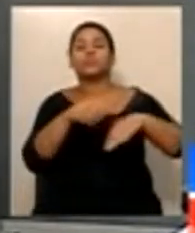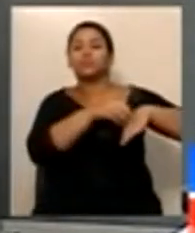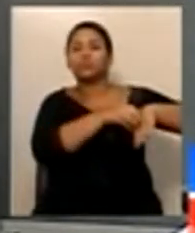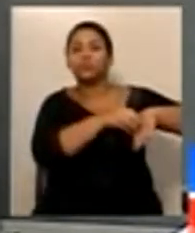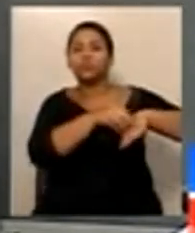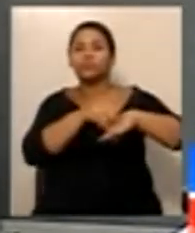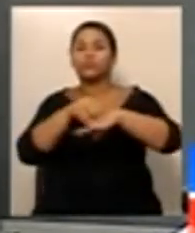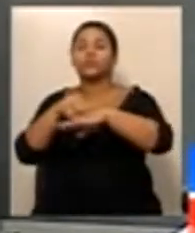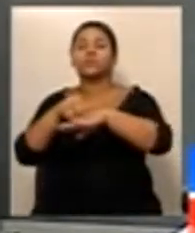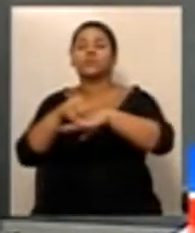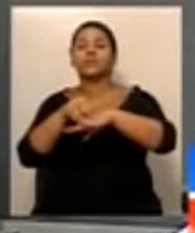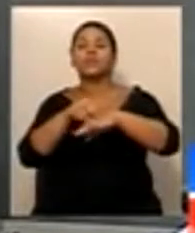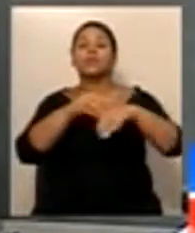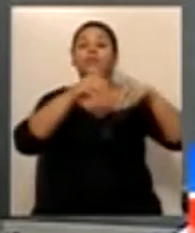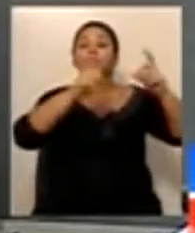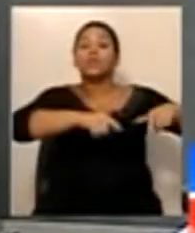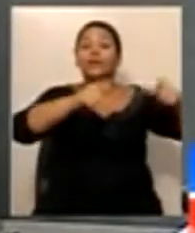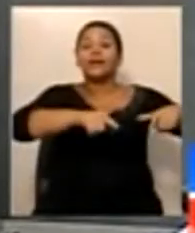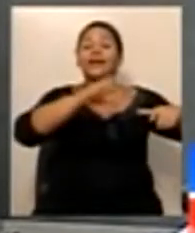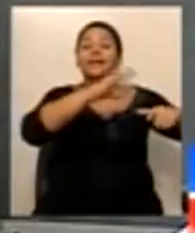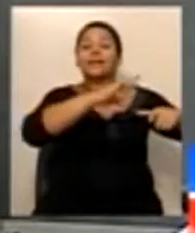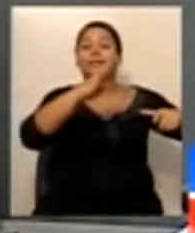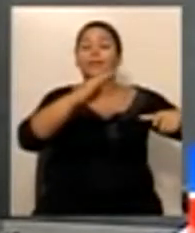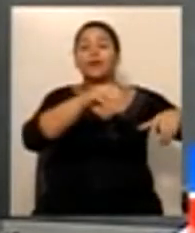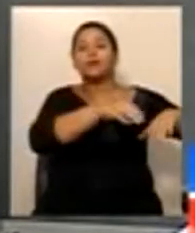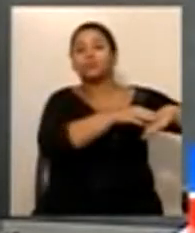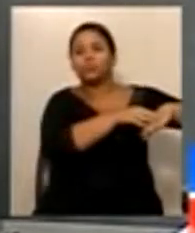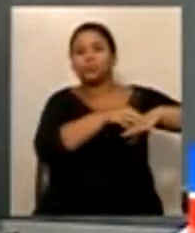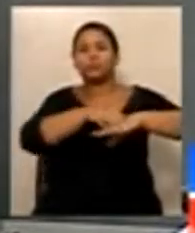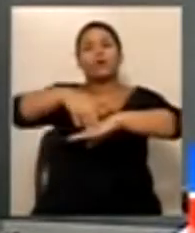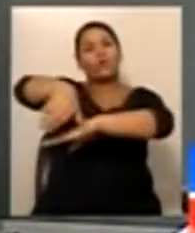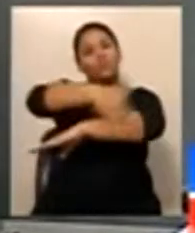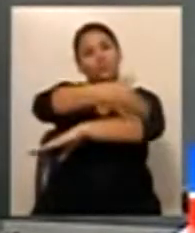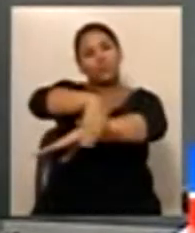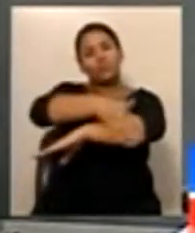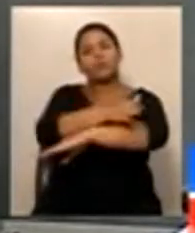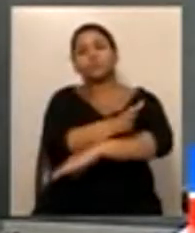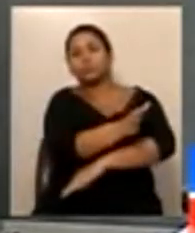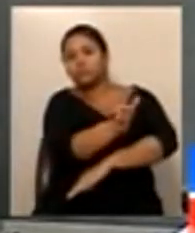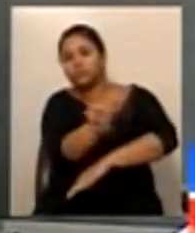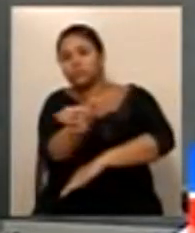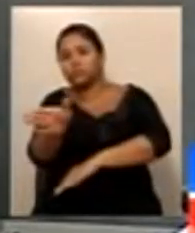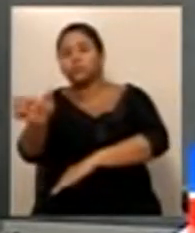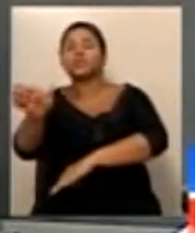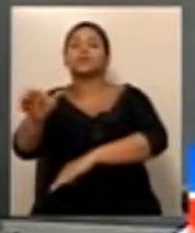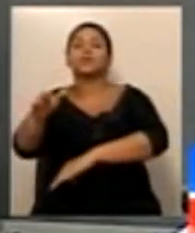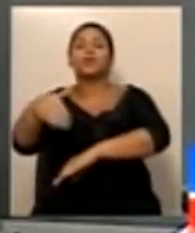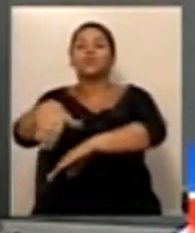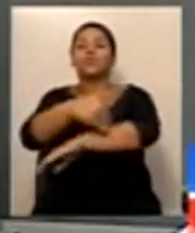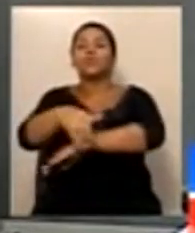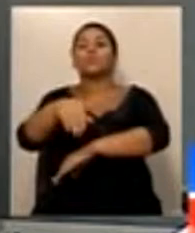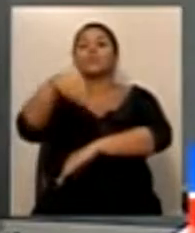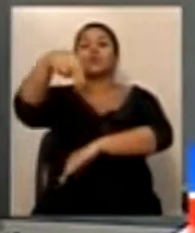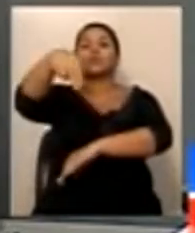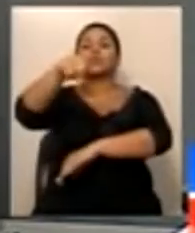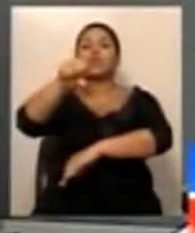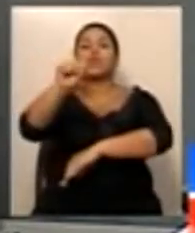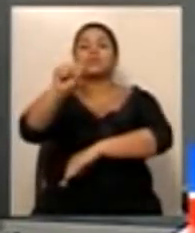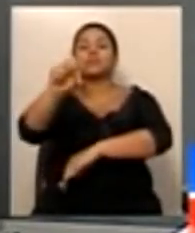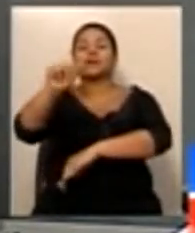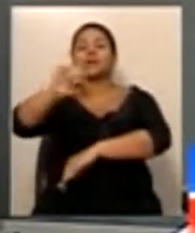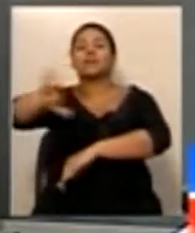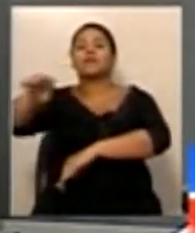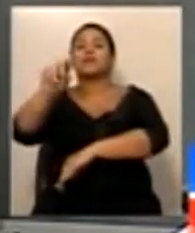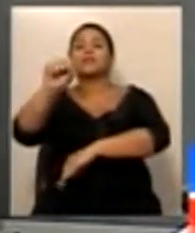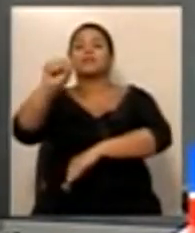indo pelas ruas São Luís, Nossa Senhora da Conceição, e entrando no povoado fronteiro, no Clima Bom. Em discussão?